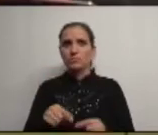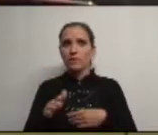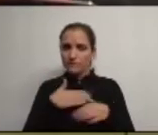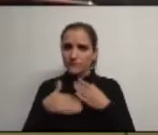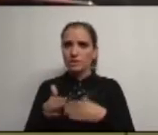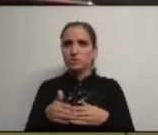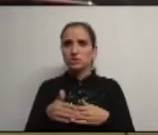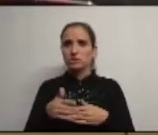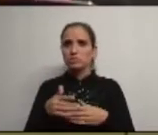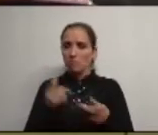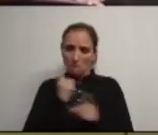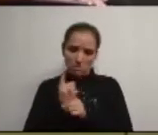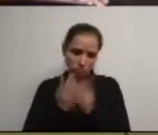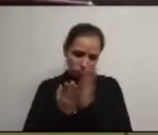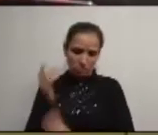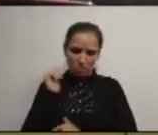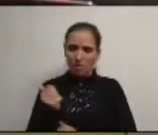feito e temos-nos dado bem